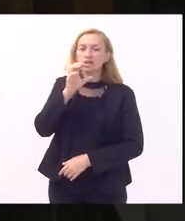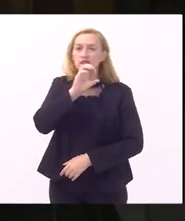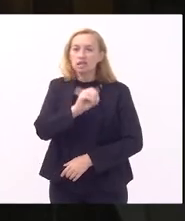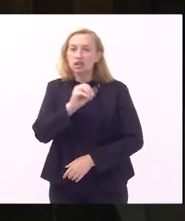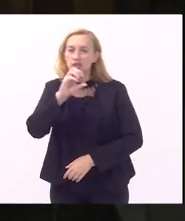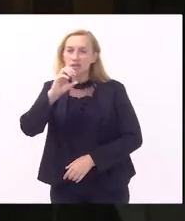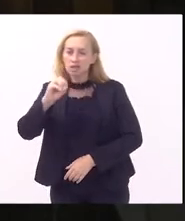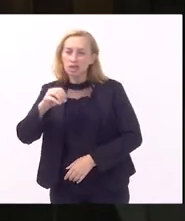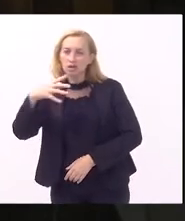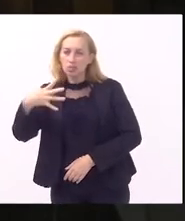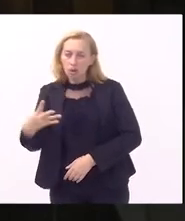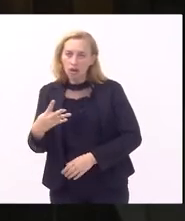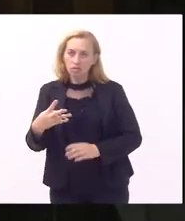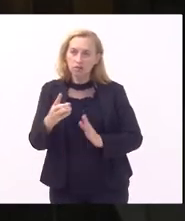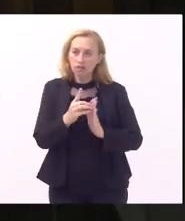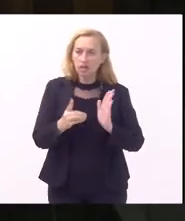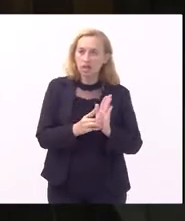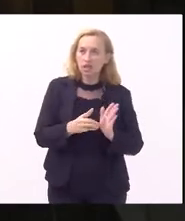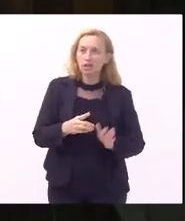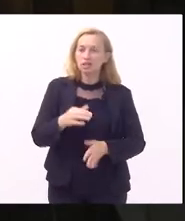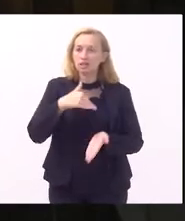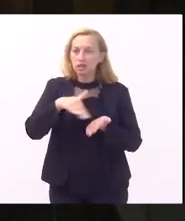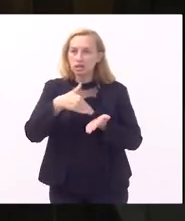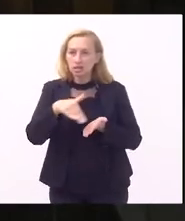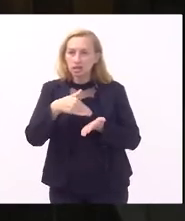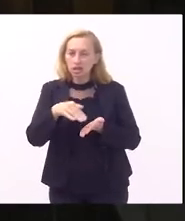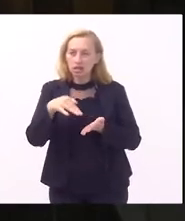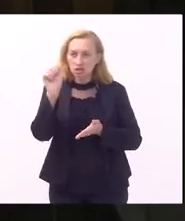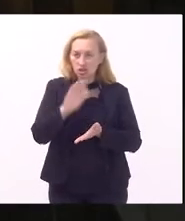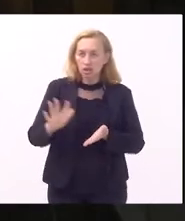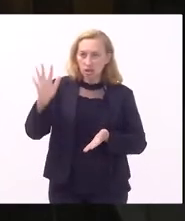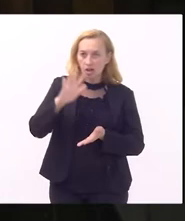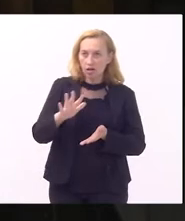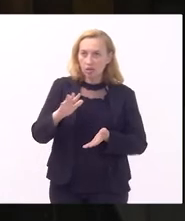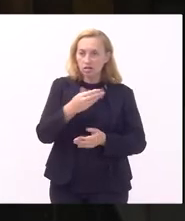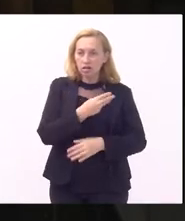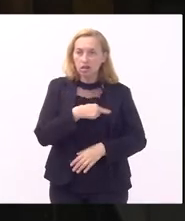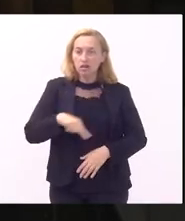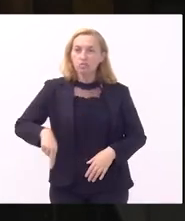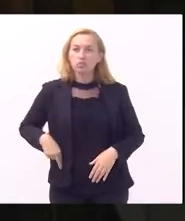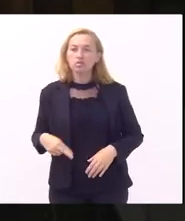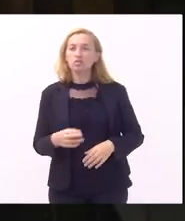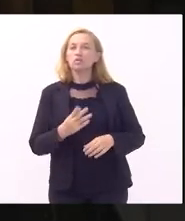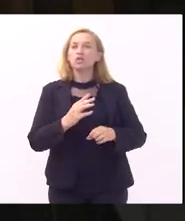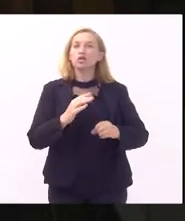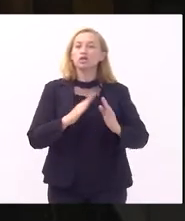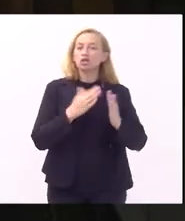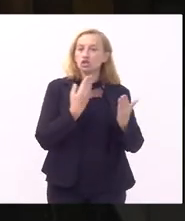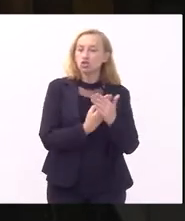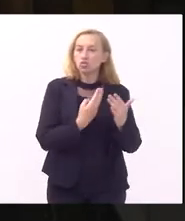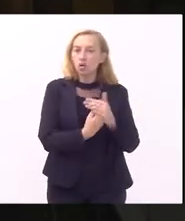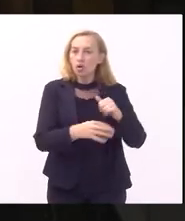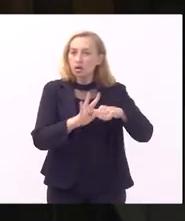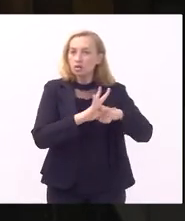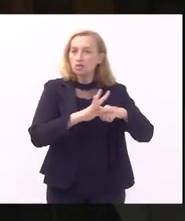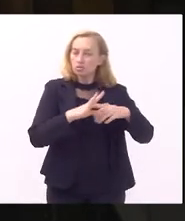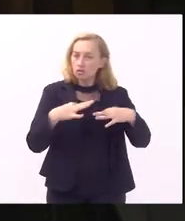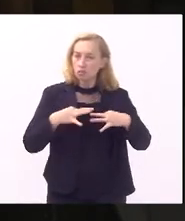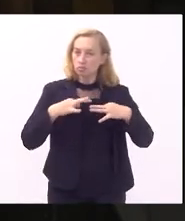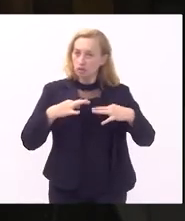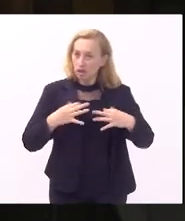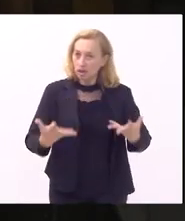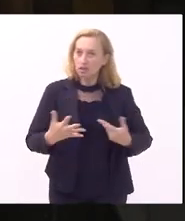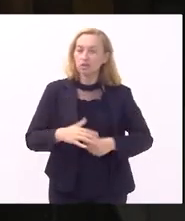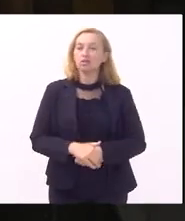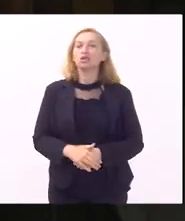da secretaria geral da presidência da república criando o programa nacional de escolas cívico-militares para adesão voluntária dos entes federados